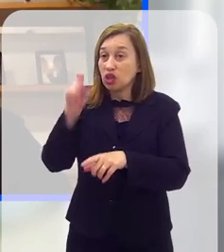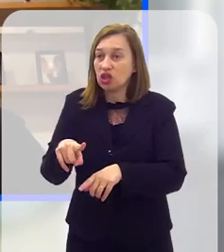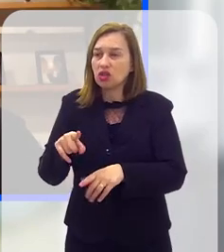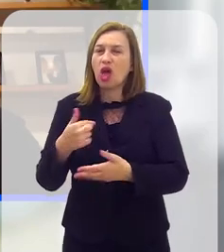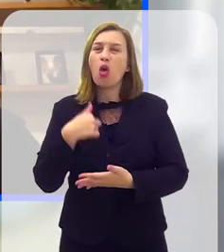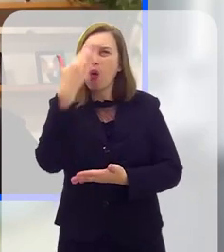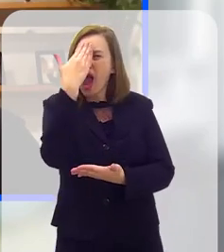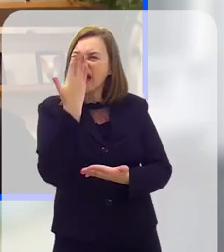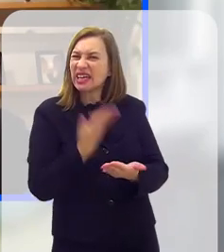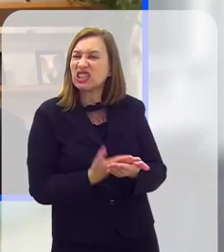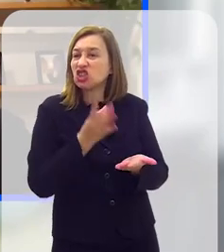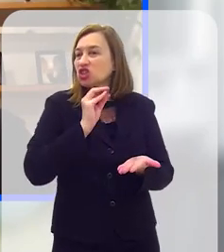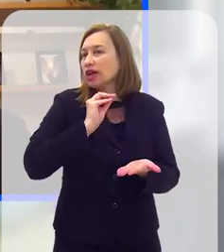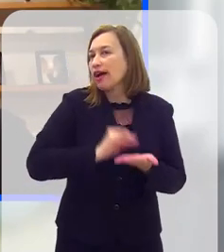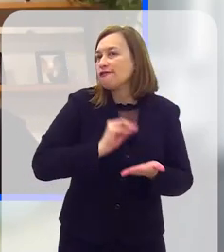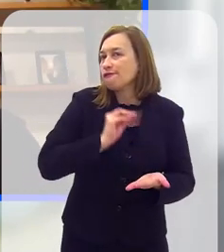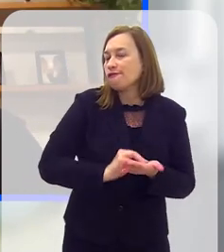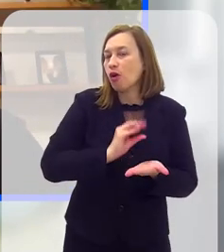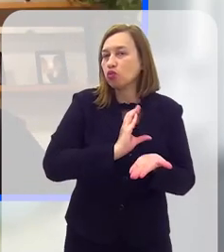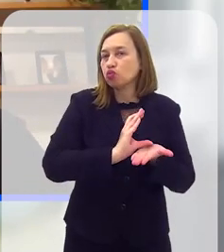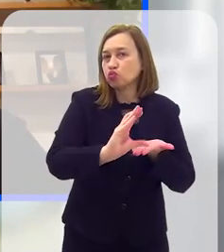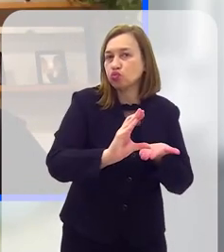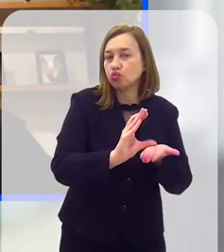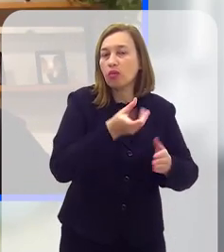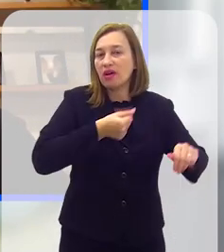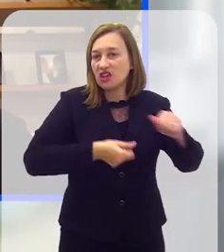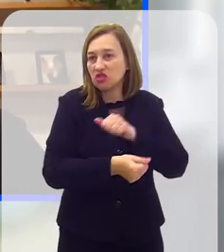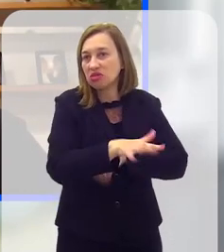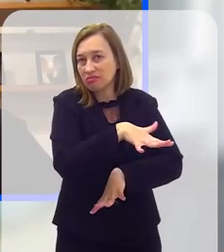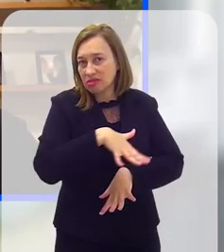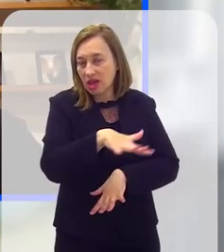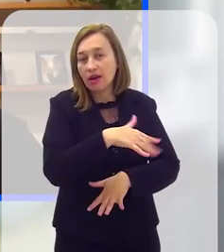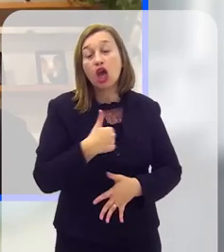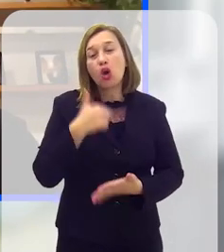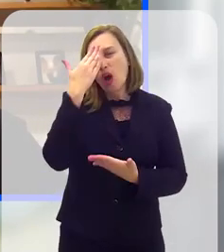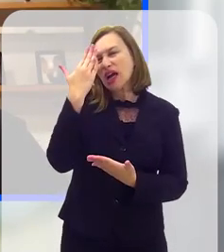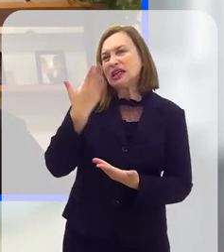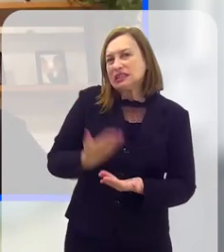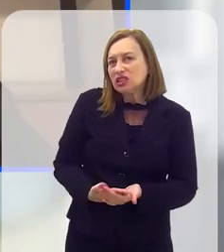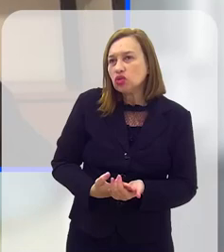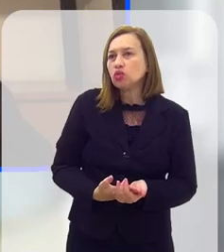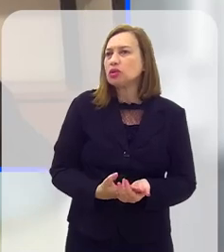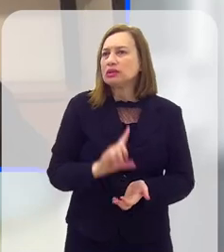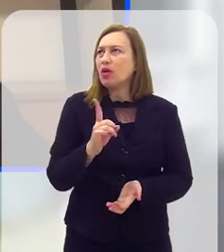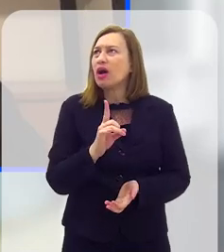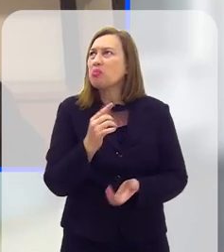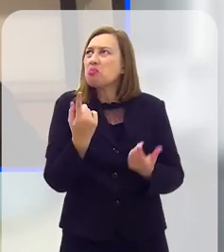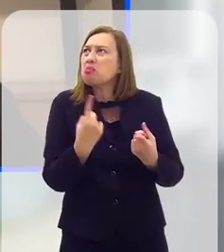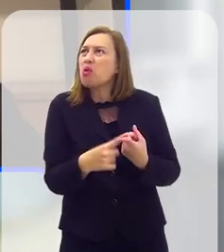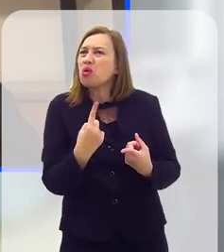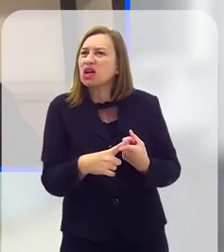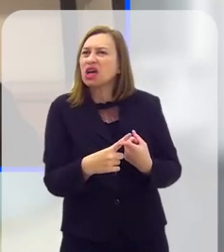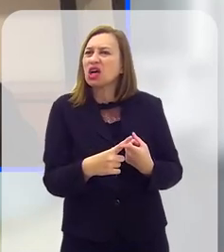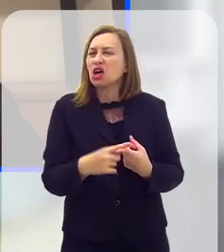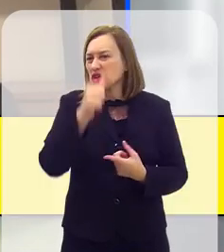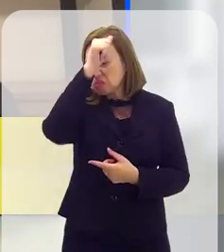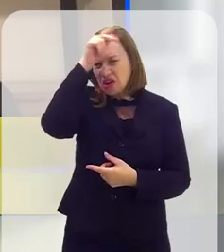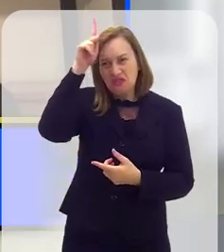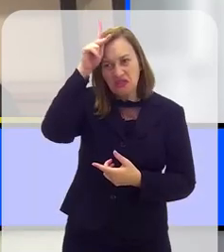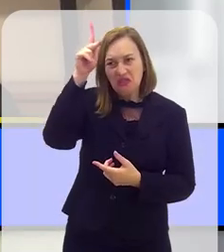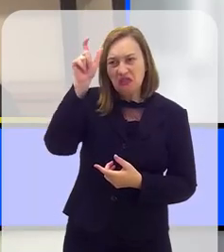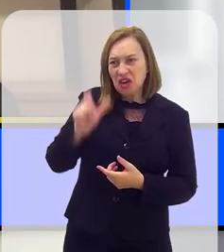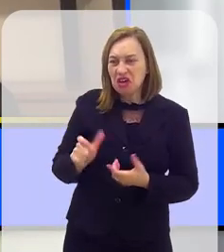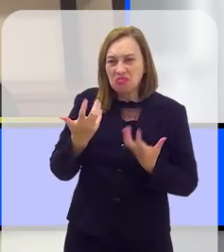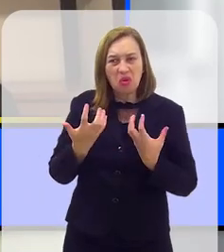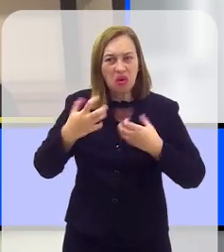verdade, que muito se passa pela falta de recurso para investimento nessa área. Eu acredito muito que não é porque